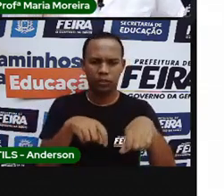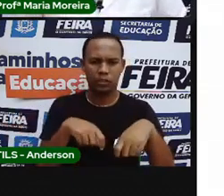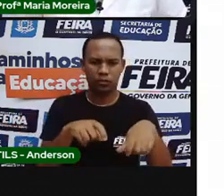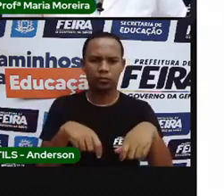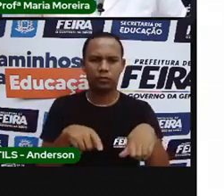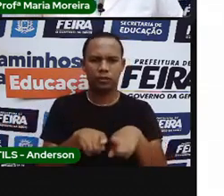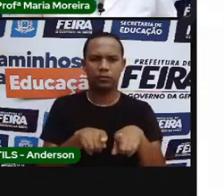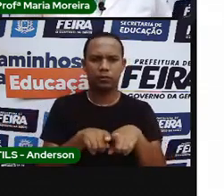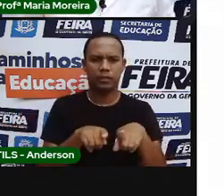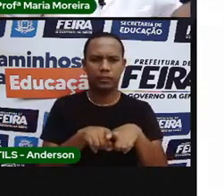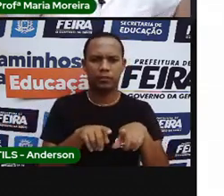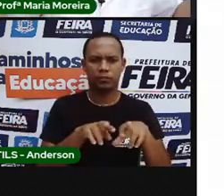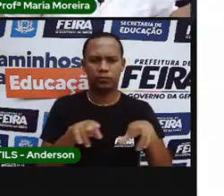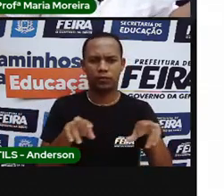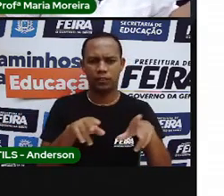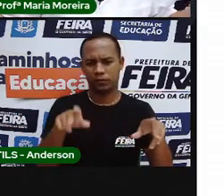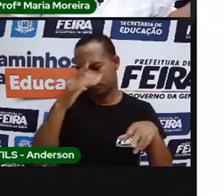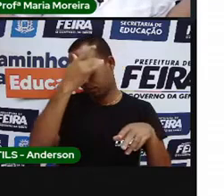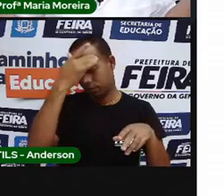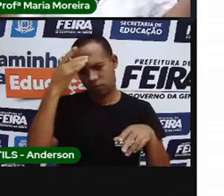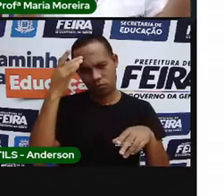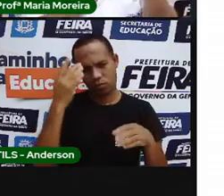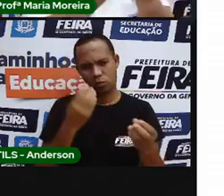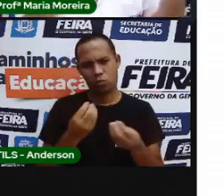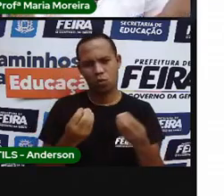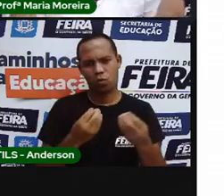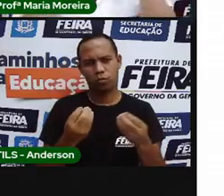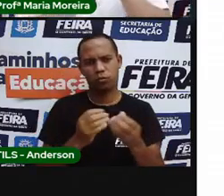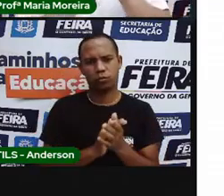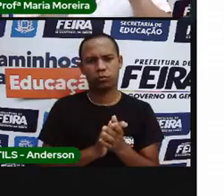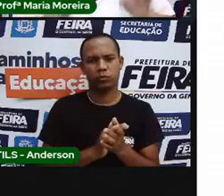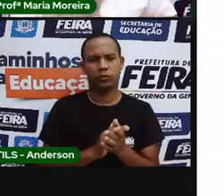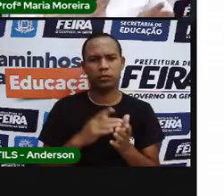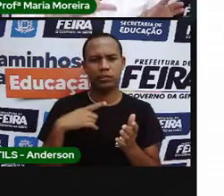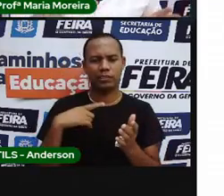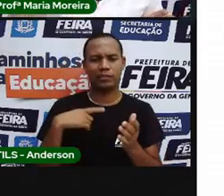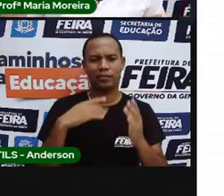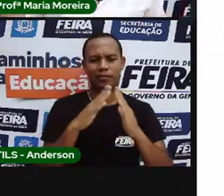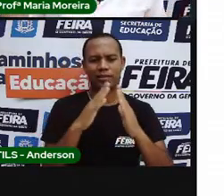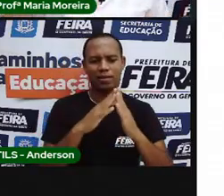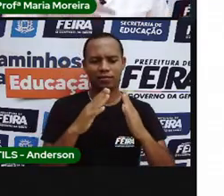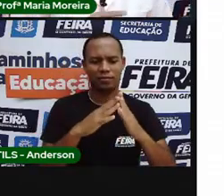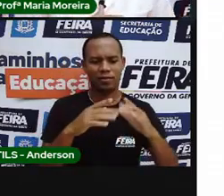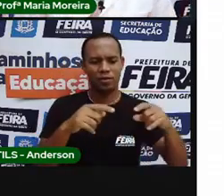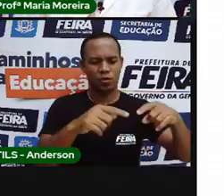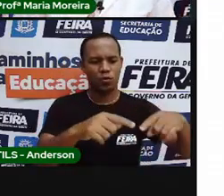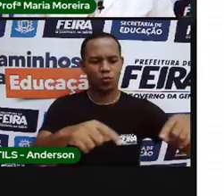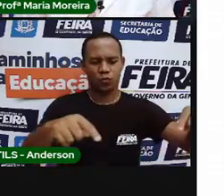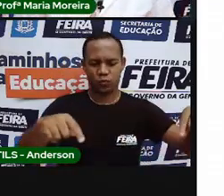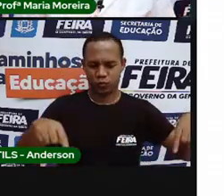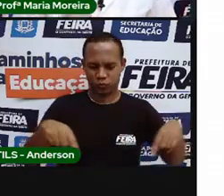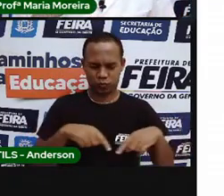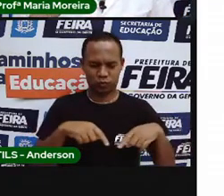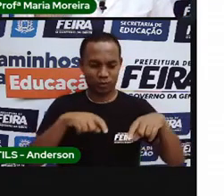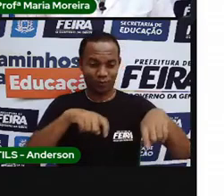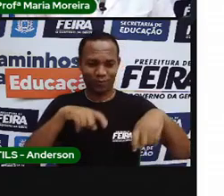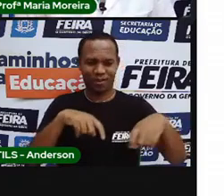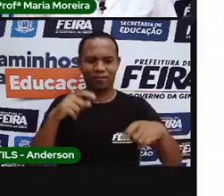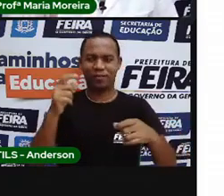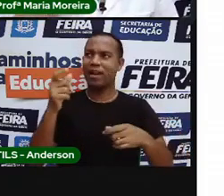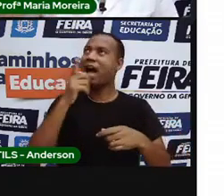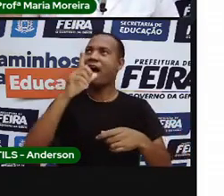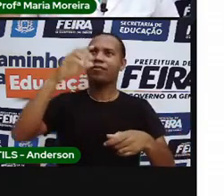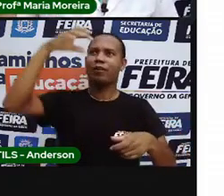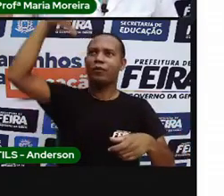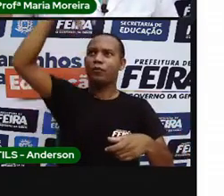Várias pessoas têm aquela cisterna, que ela é de concreto, ela é de concreto, ela é redonda, e ela capta essa água da chuva para quê?